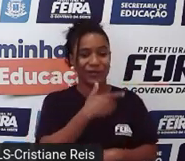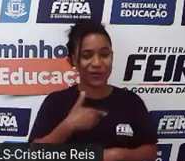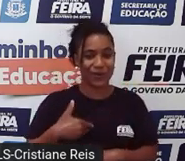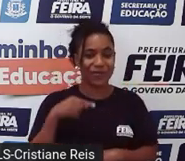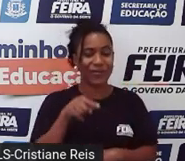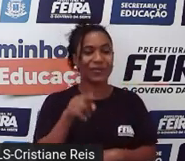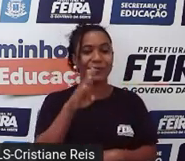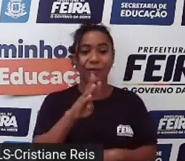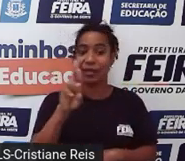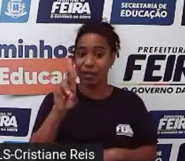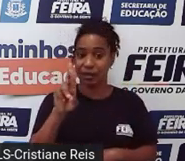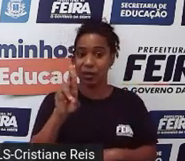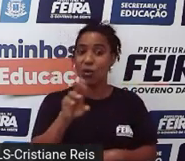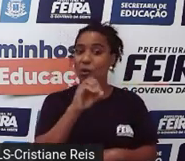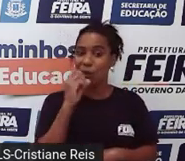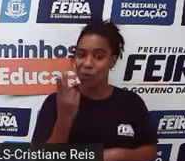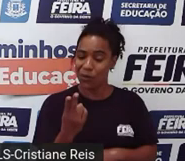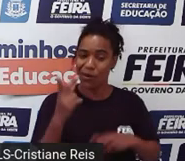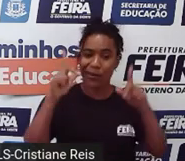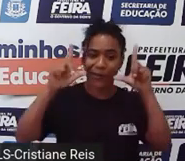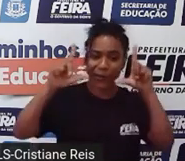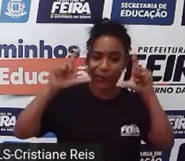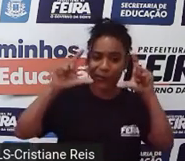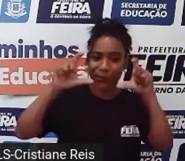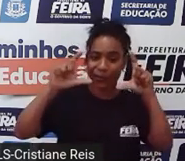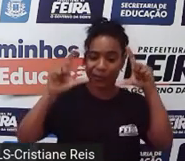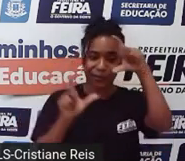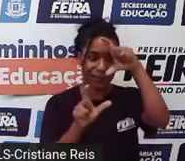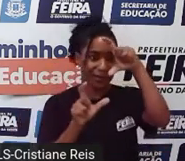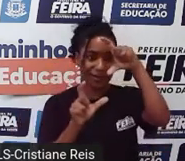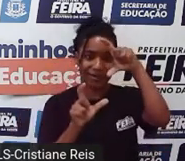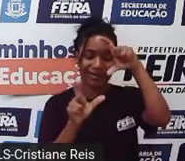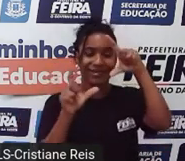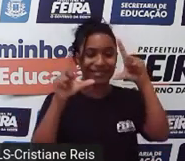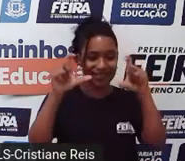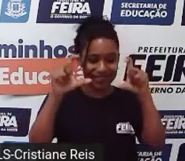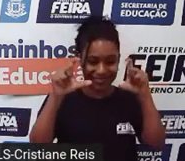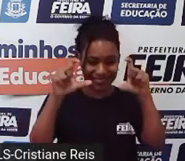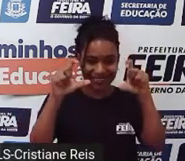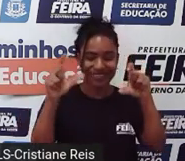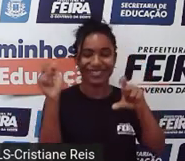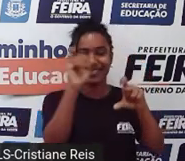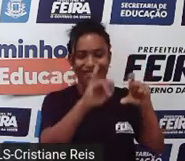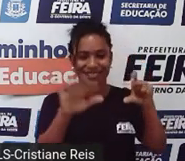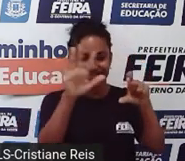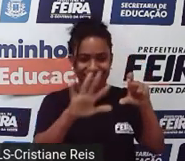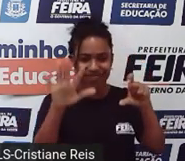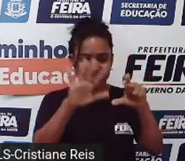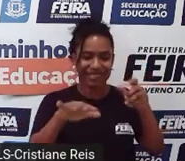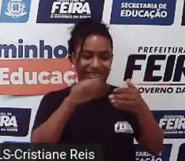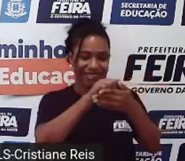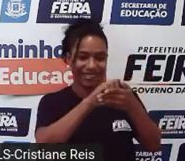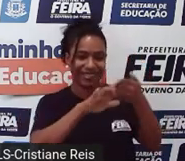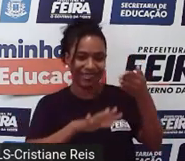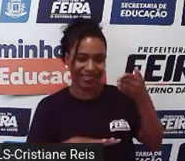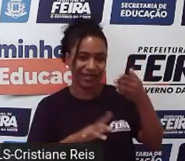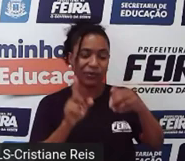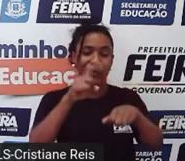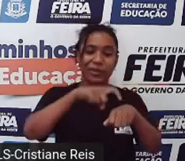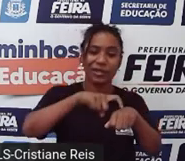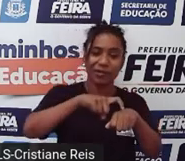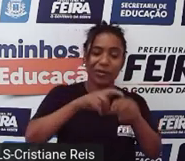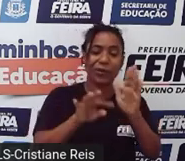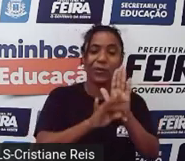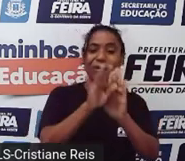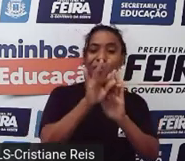Ou você pode fotografar a sua atividade, o seu desenho ilustrado sobre o tempo e a temperatura